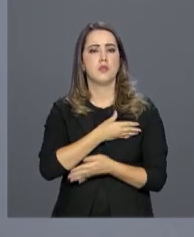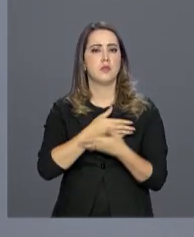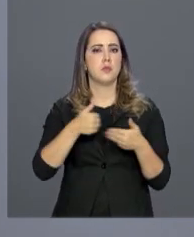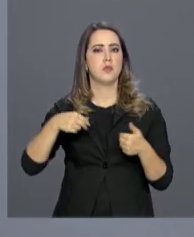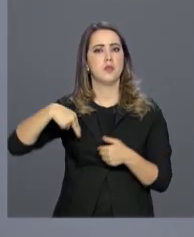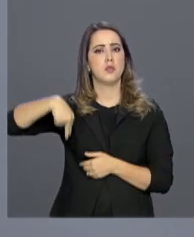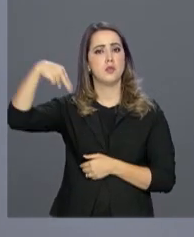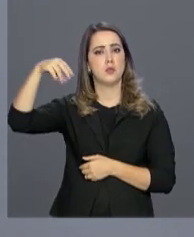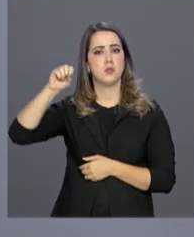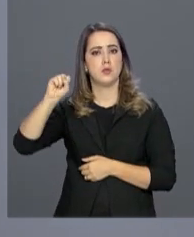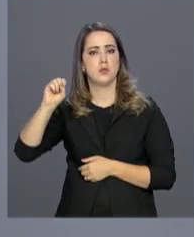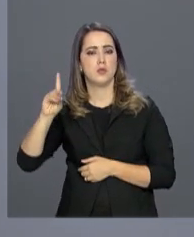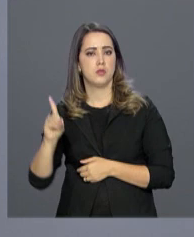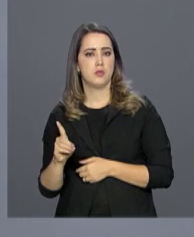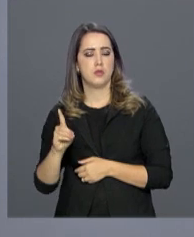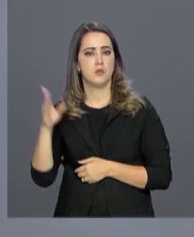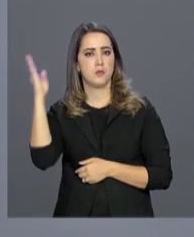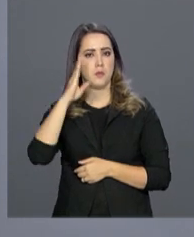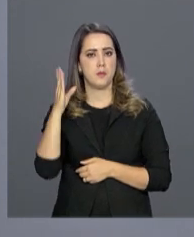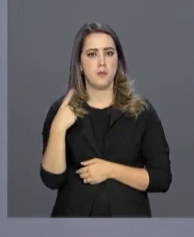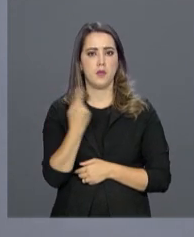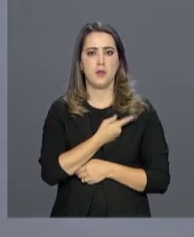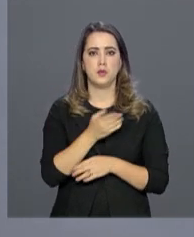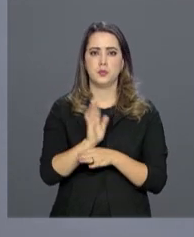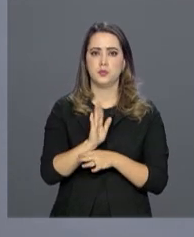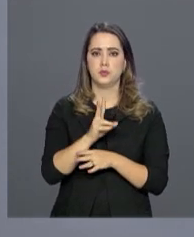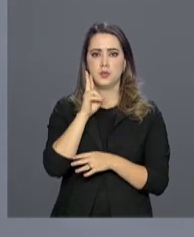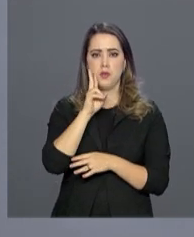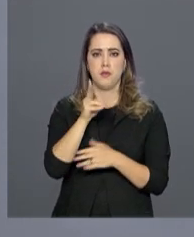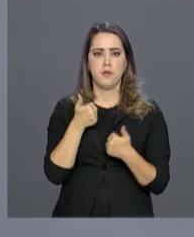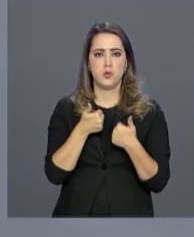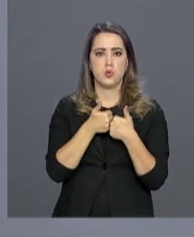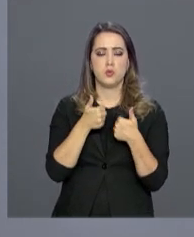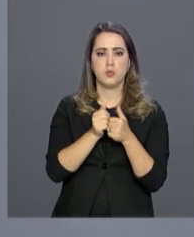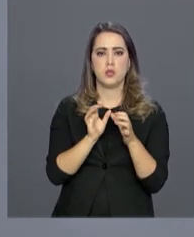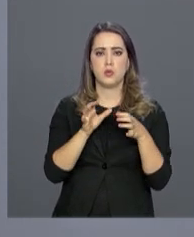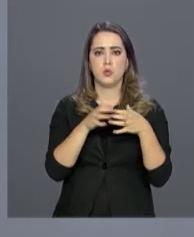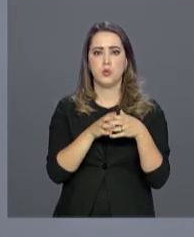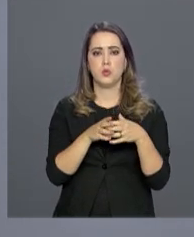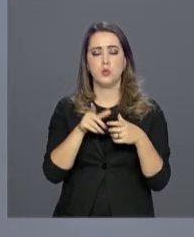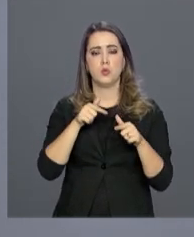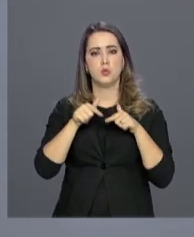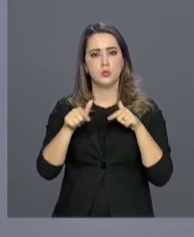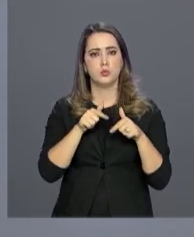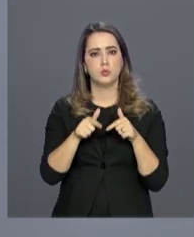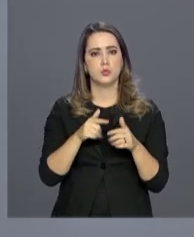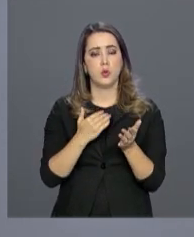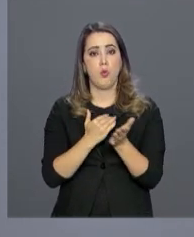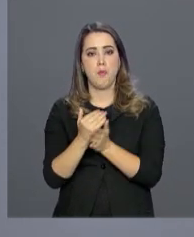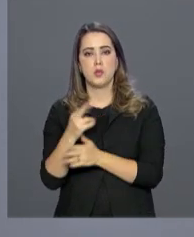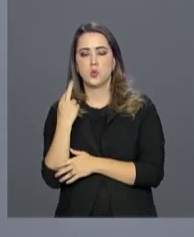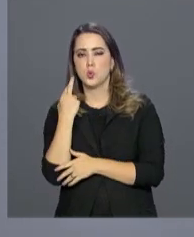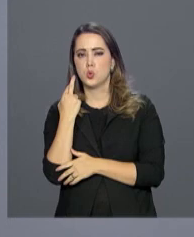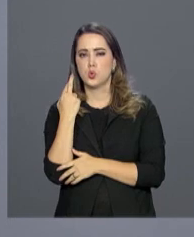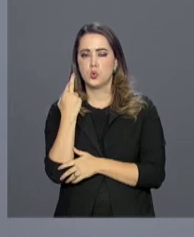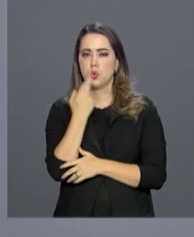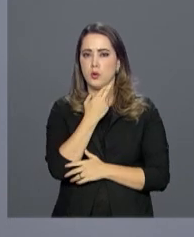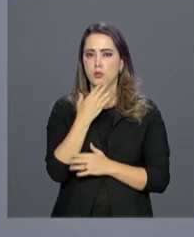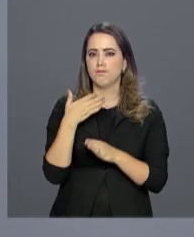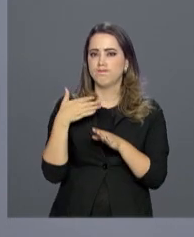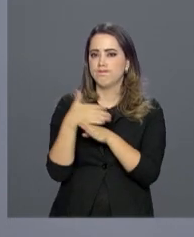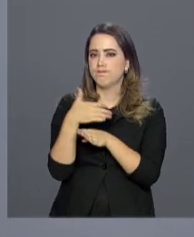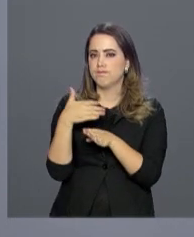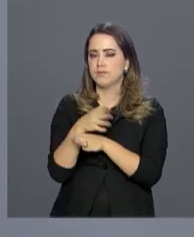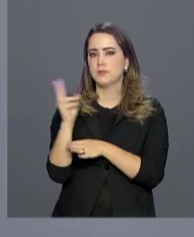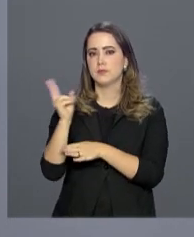Nordeste e no Sudeste do Brasil. Nossa reportagem acompanhou um grupo deles nesta jornada, desde Roraima, que é a porta de entrada dos